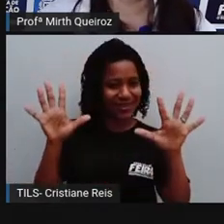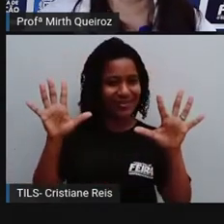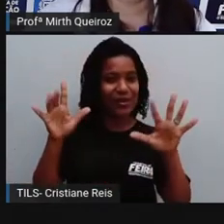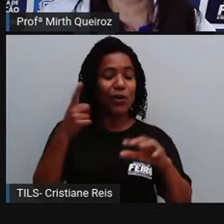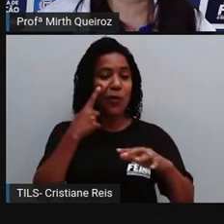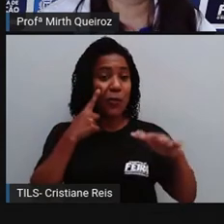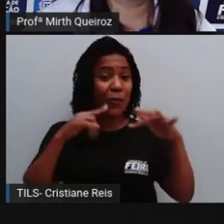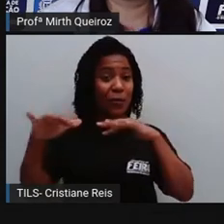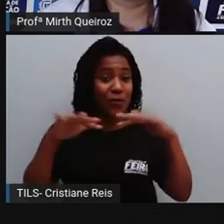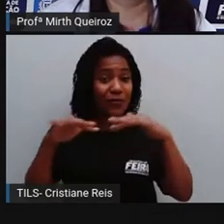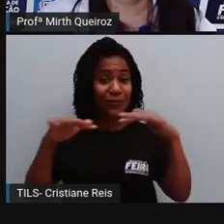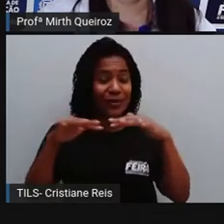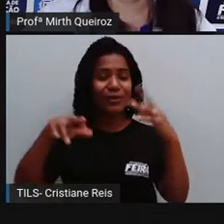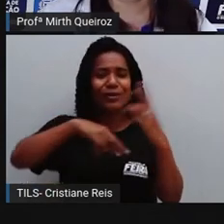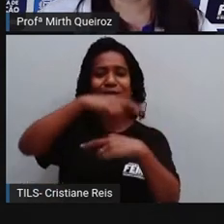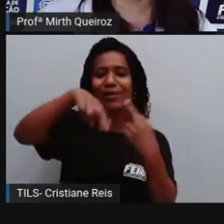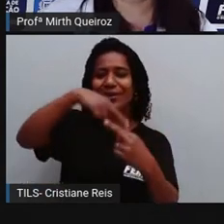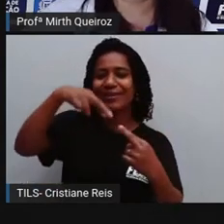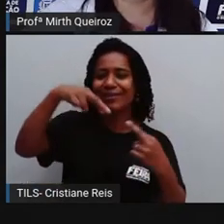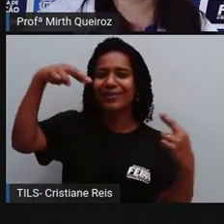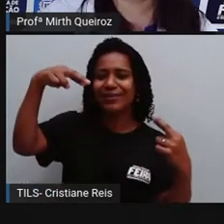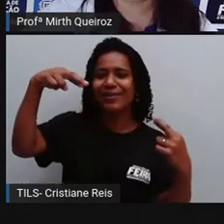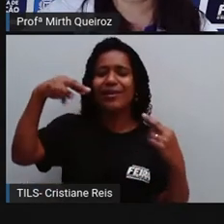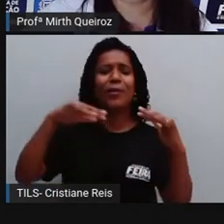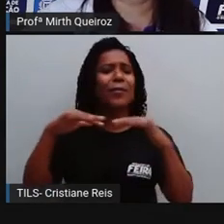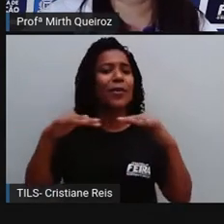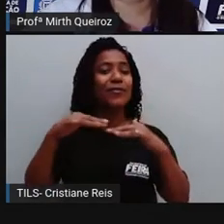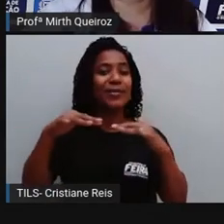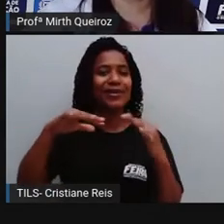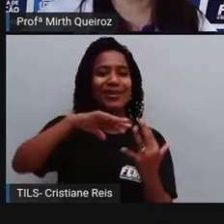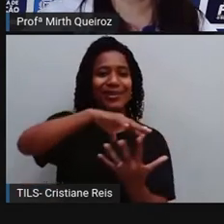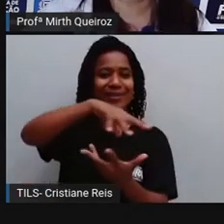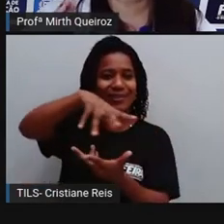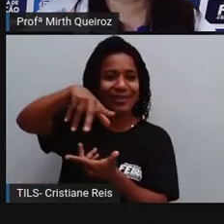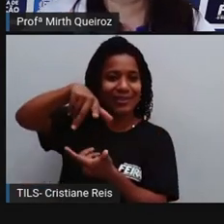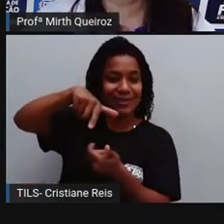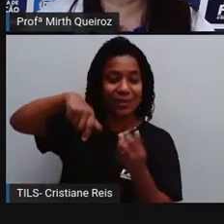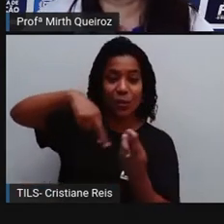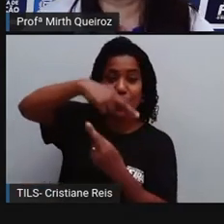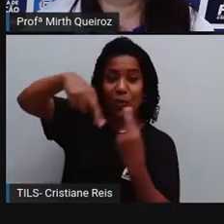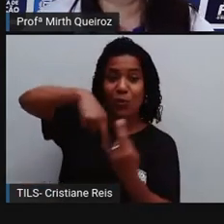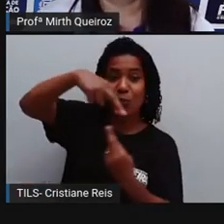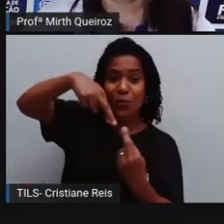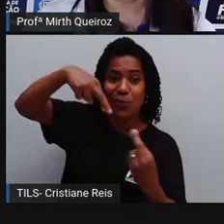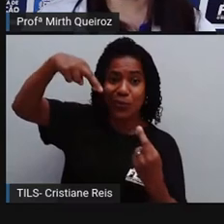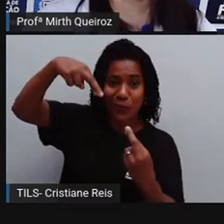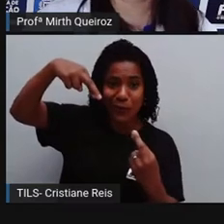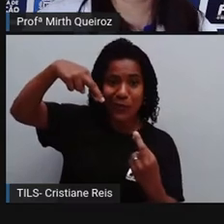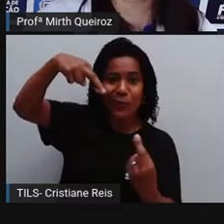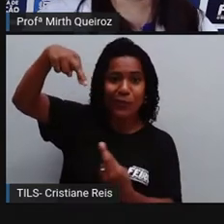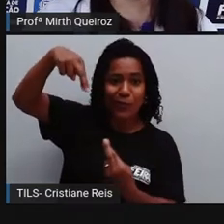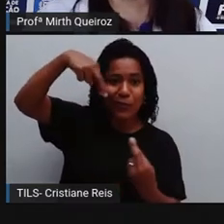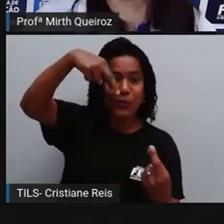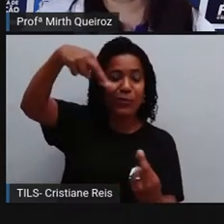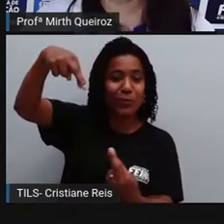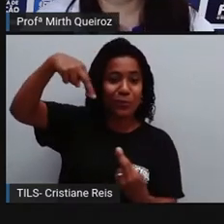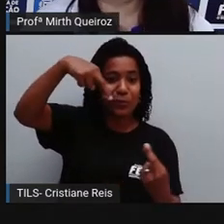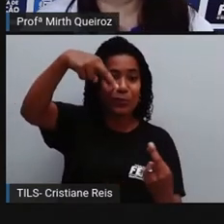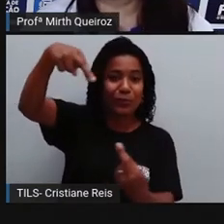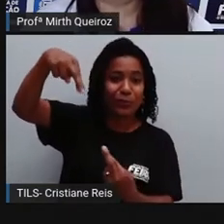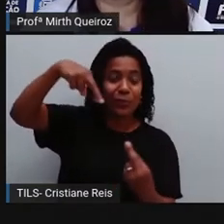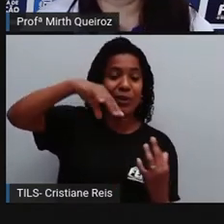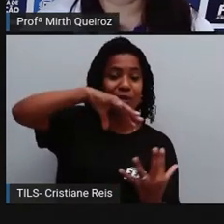movimento de rotação é o movimento que a Terra faz em torno do seu próprio eixo. Ou seja, é o